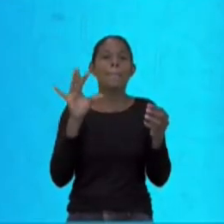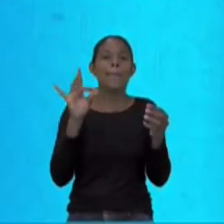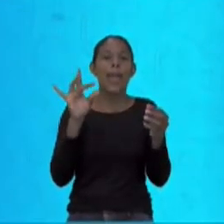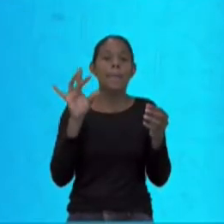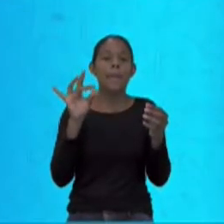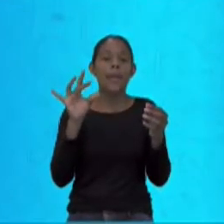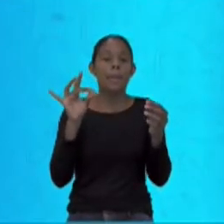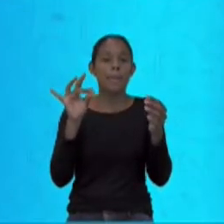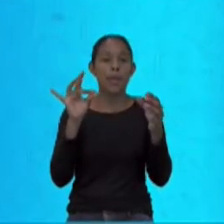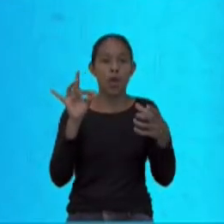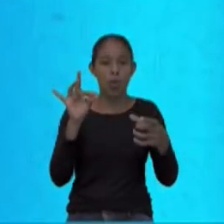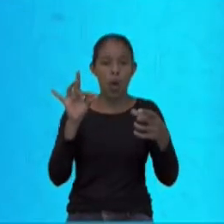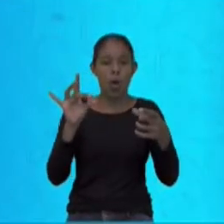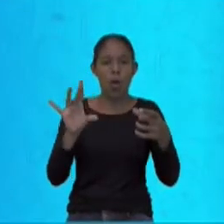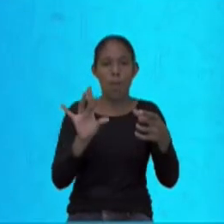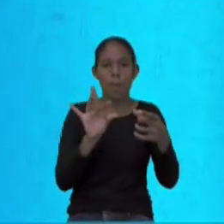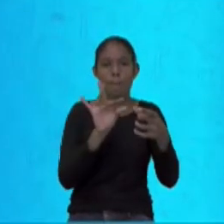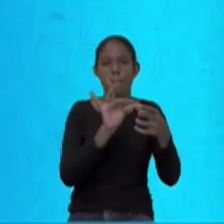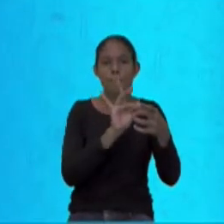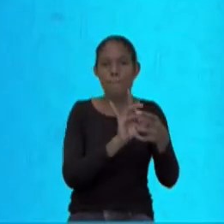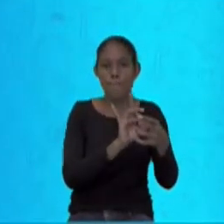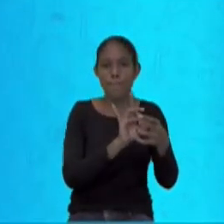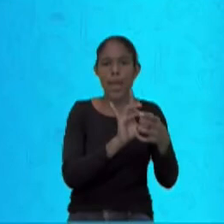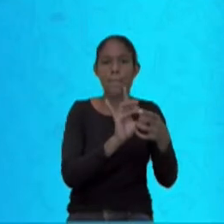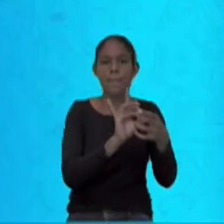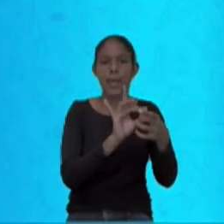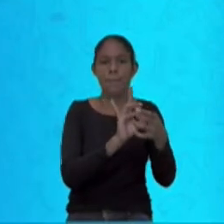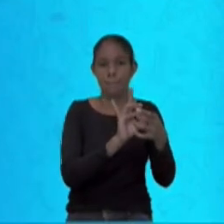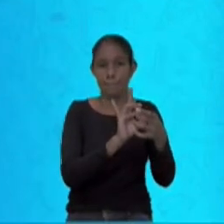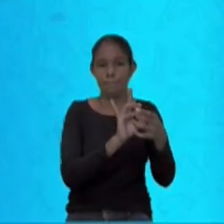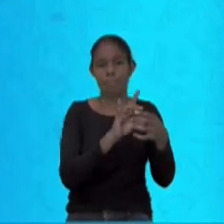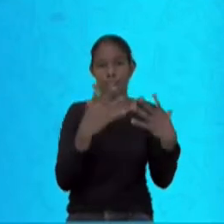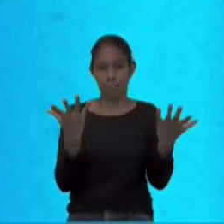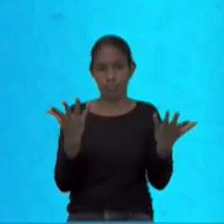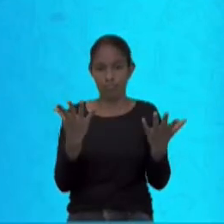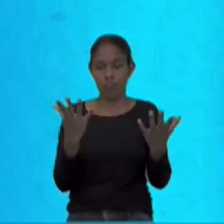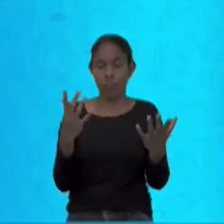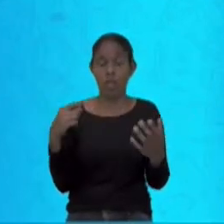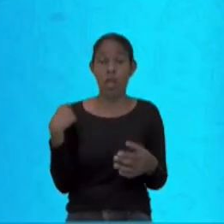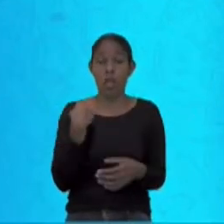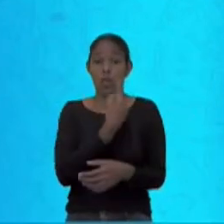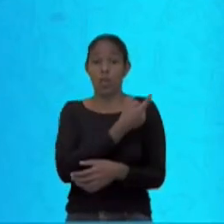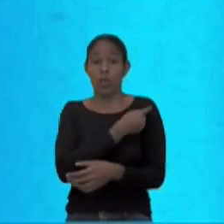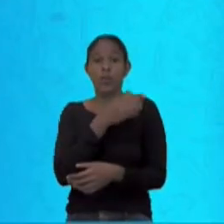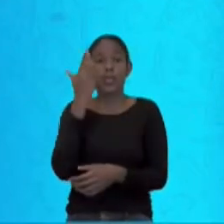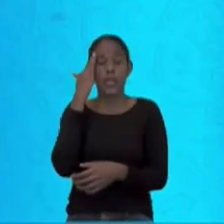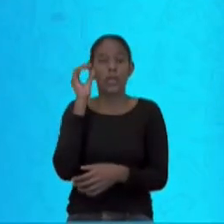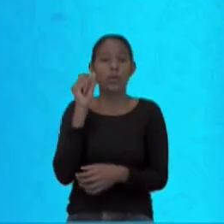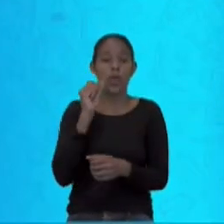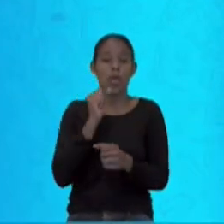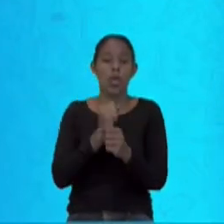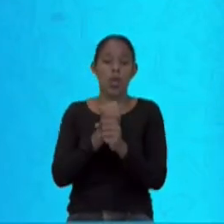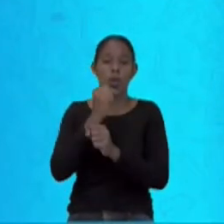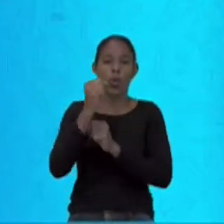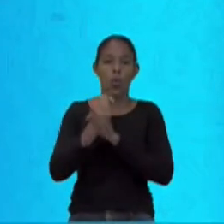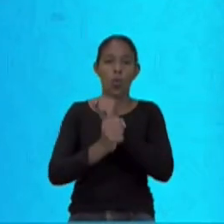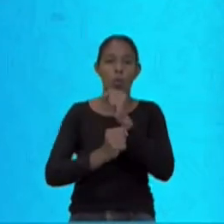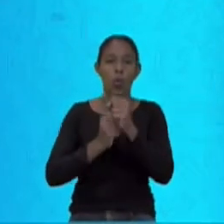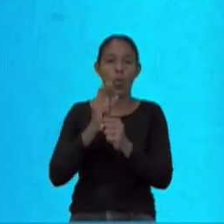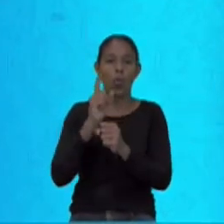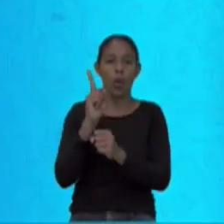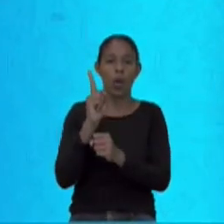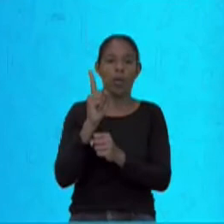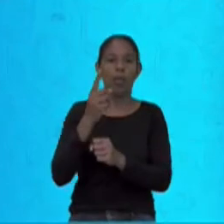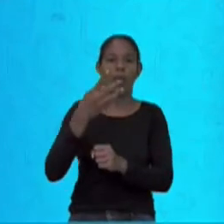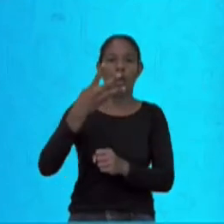400 dias. Se nós entendermos de que um ano corresponde a 365 dias, e, então, a larva